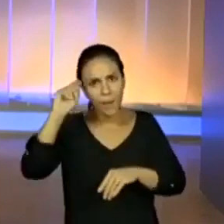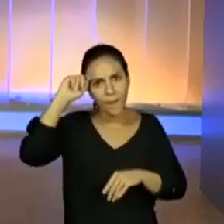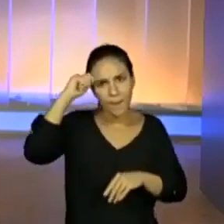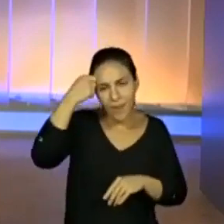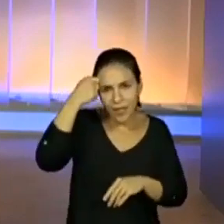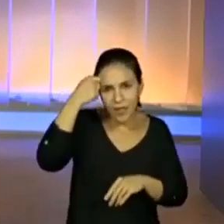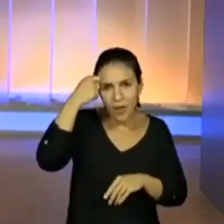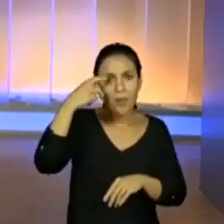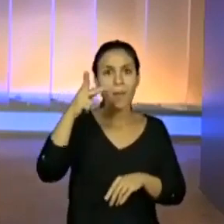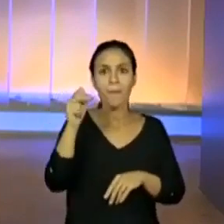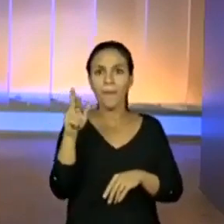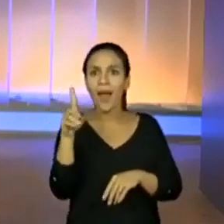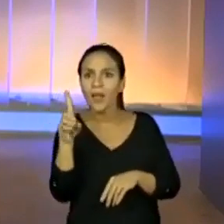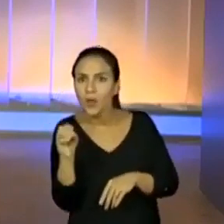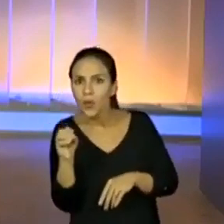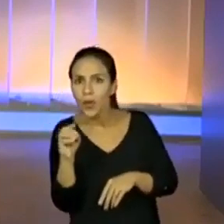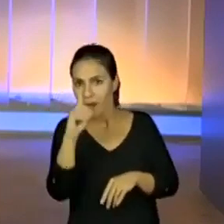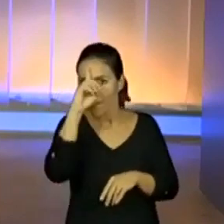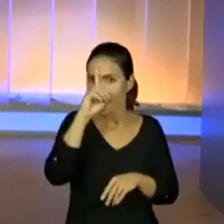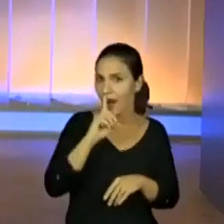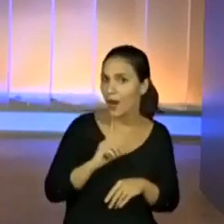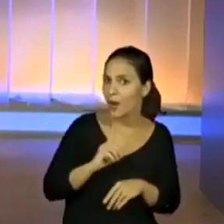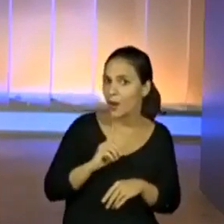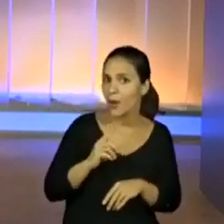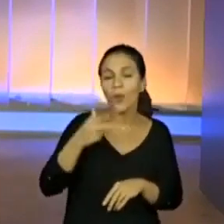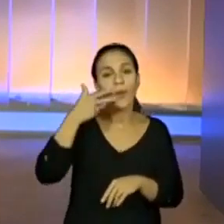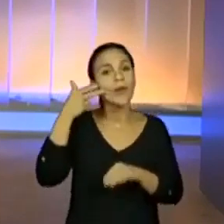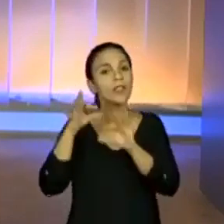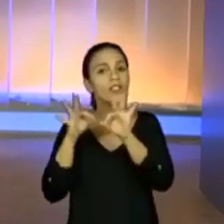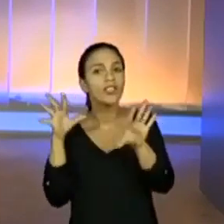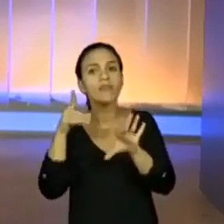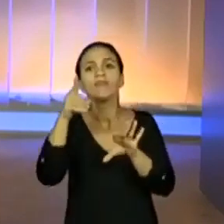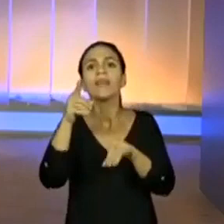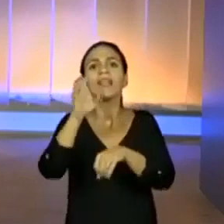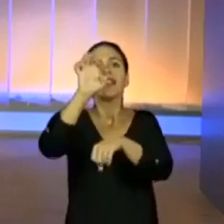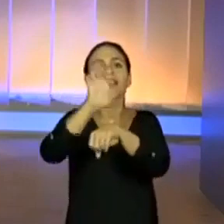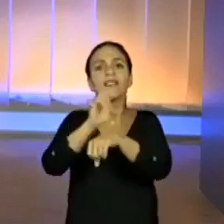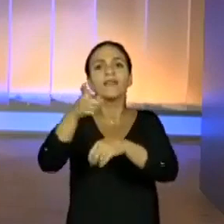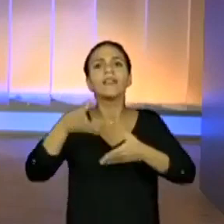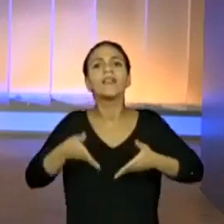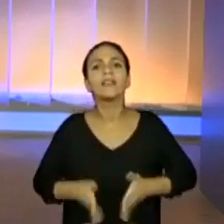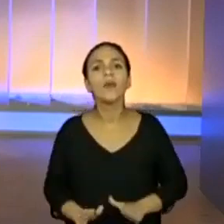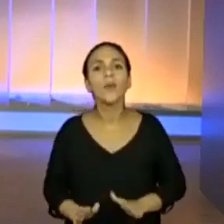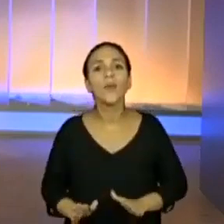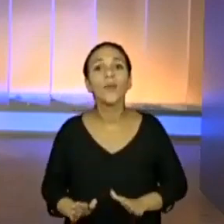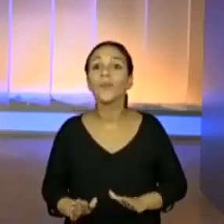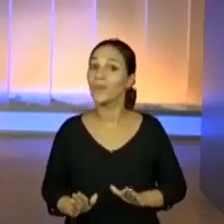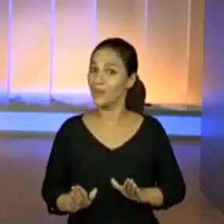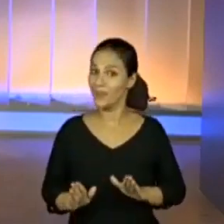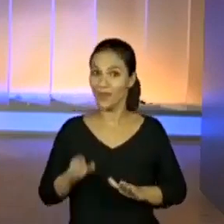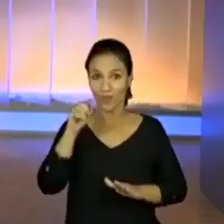pardo, amarelo? Então, indígena, qual estado você nasceu? Pode ter certeza que você, criança, vai falar,